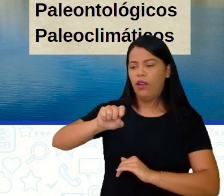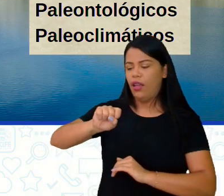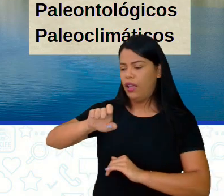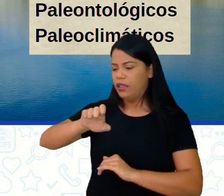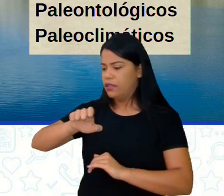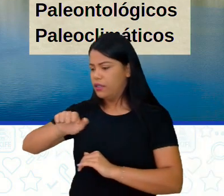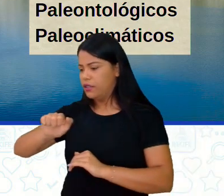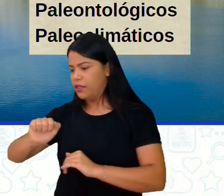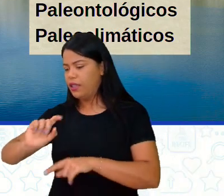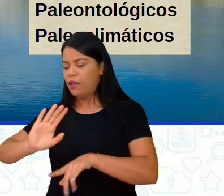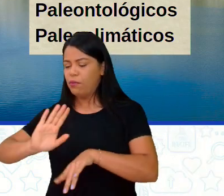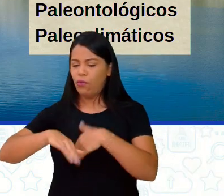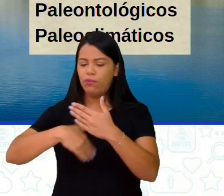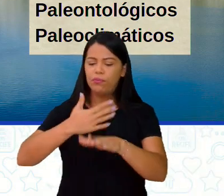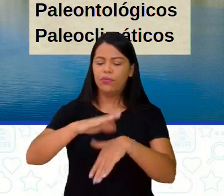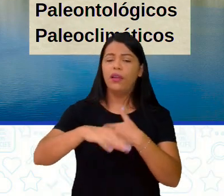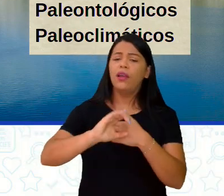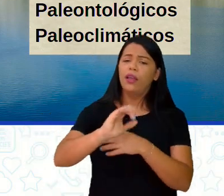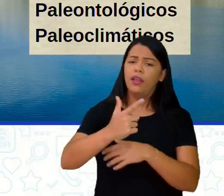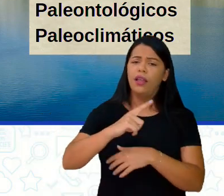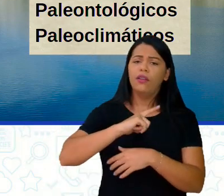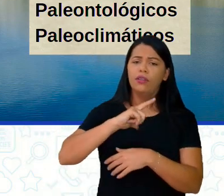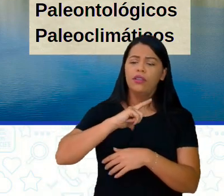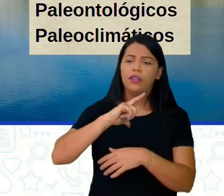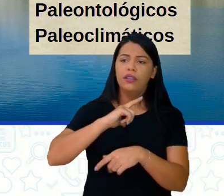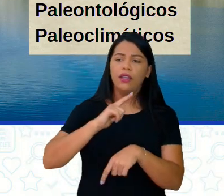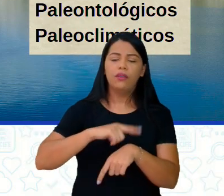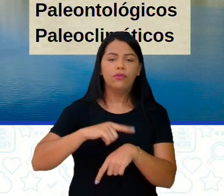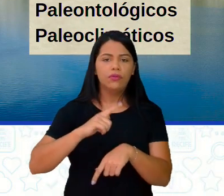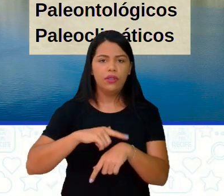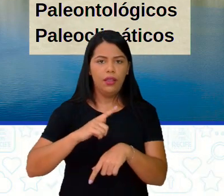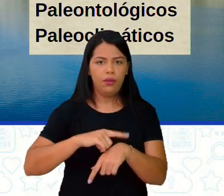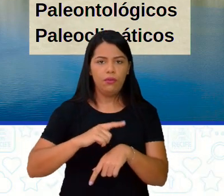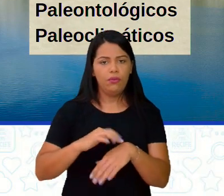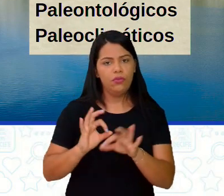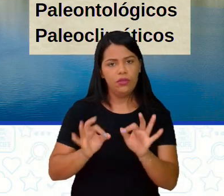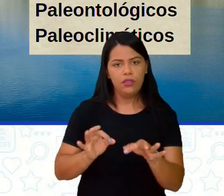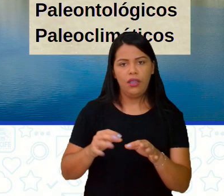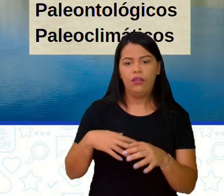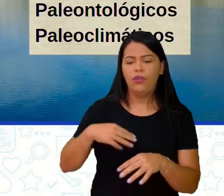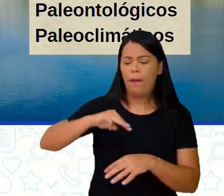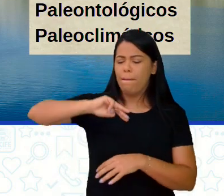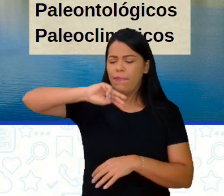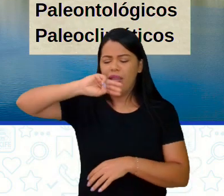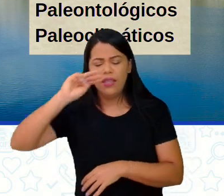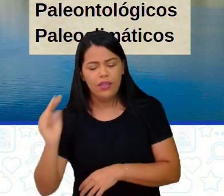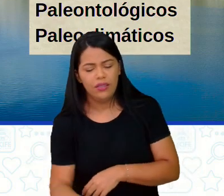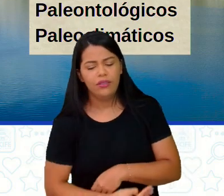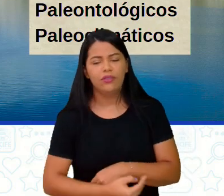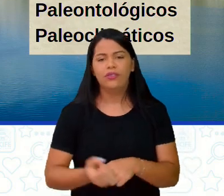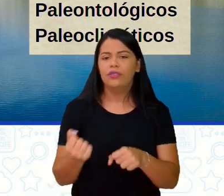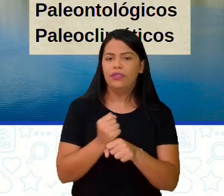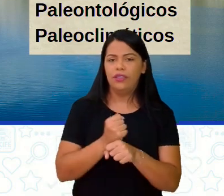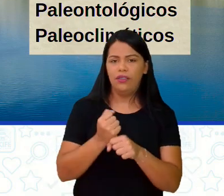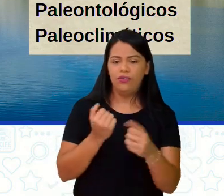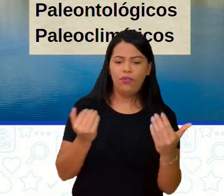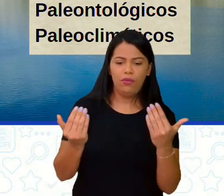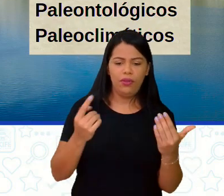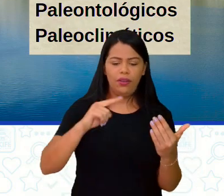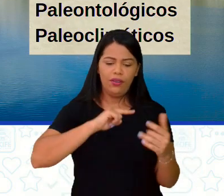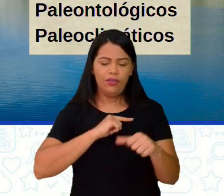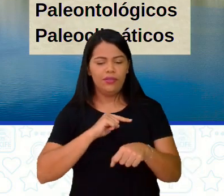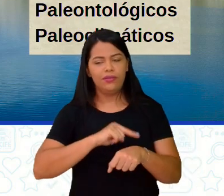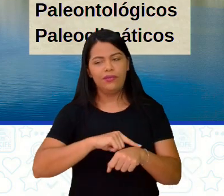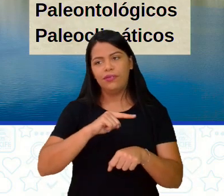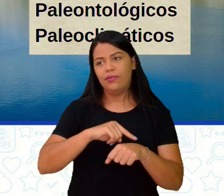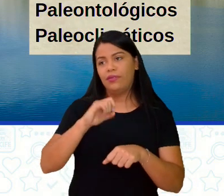poucos, né? Claro que leva, né? Uma sequência, milhões de anos, comparado ao nosso tempo,